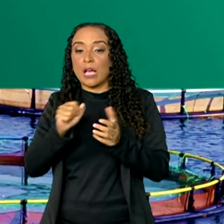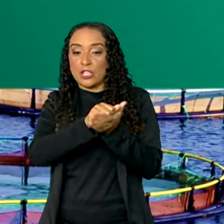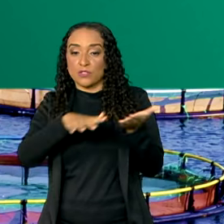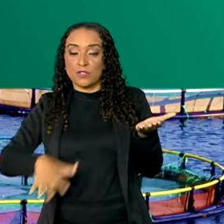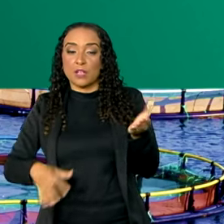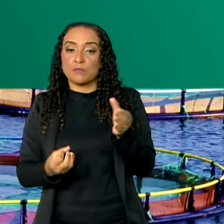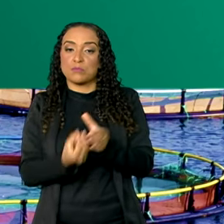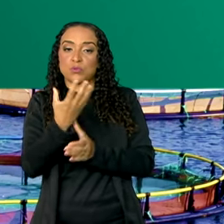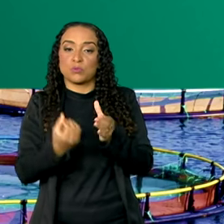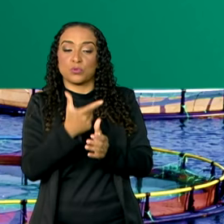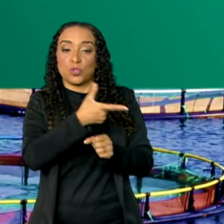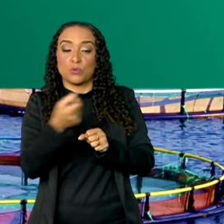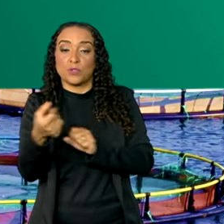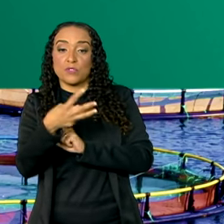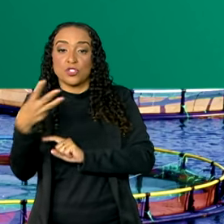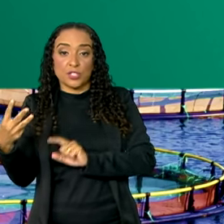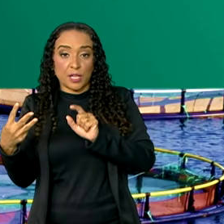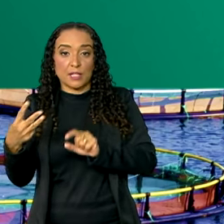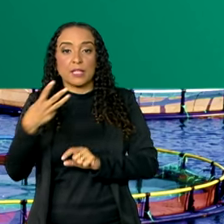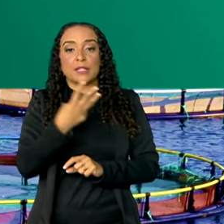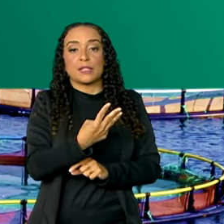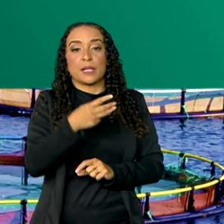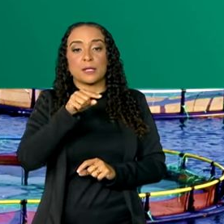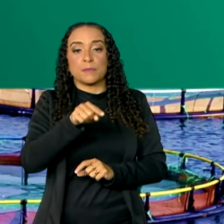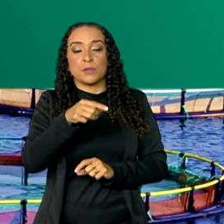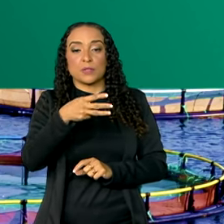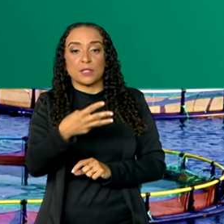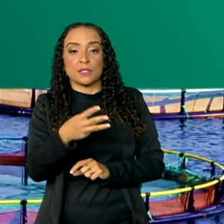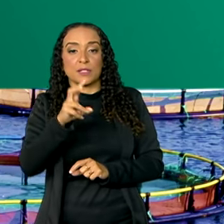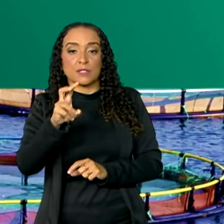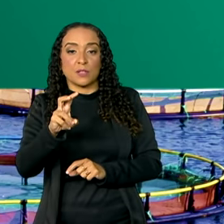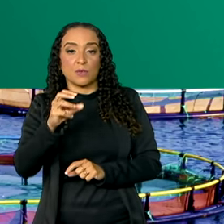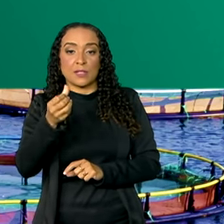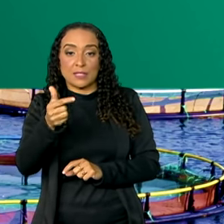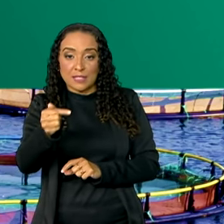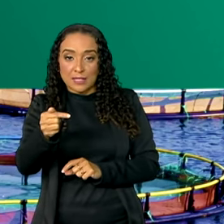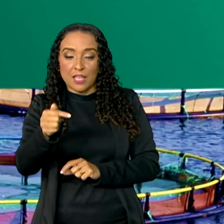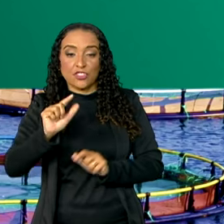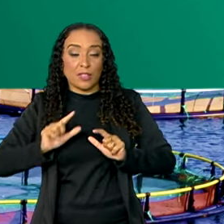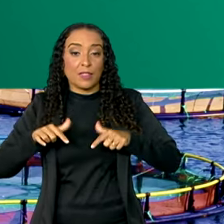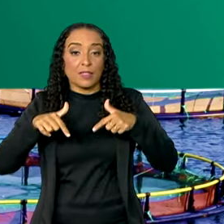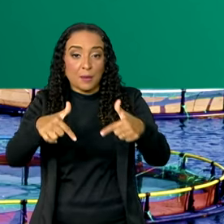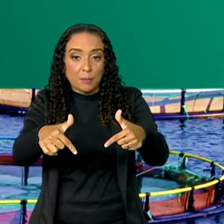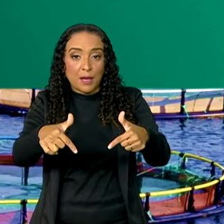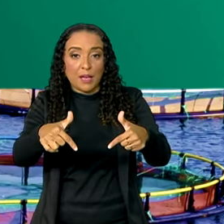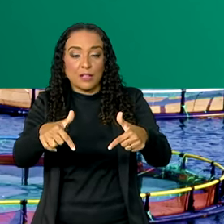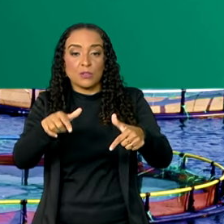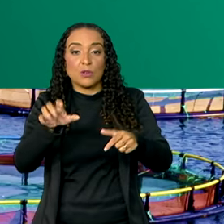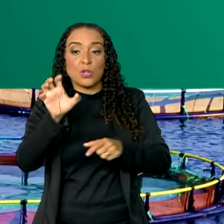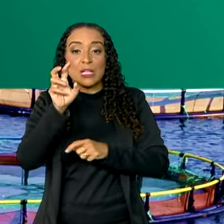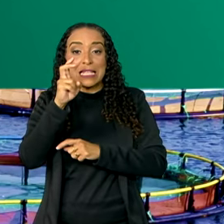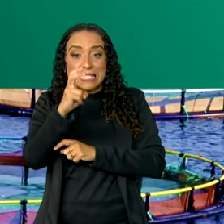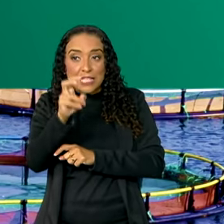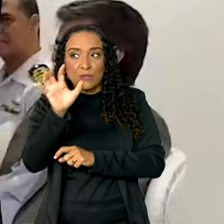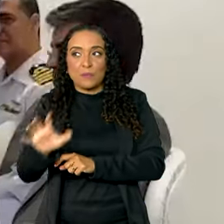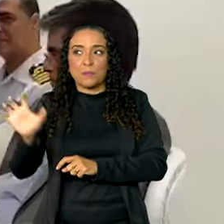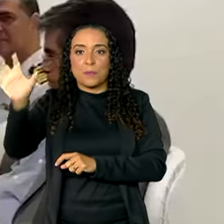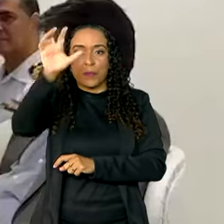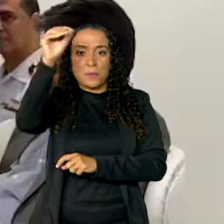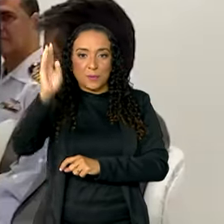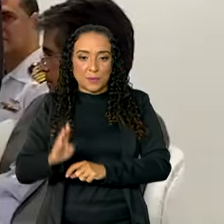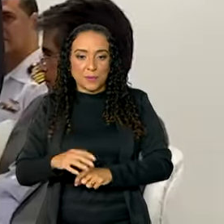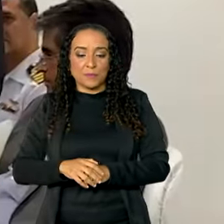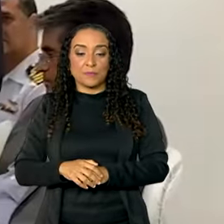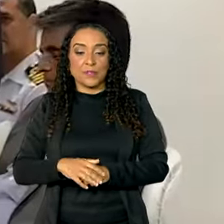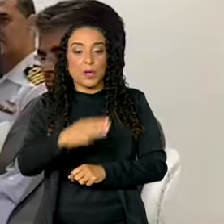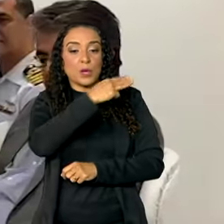gerou, em 2023, 3.357 empregos nas cinco regiões do país. O